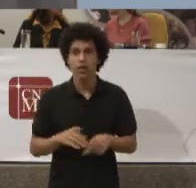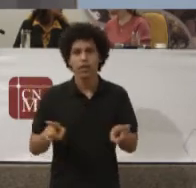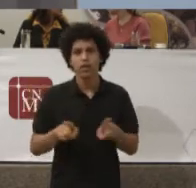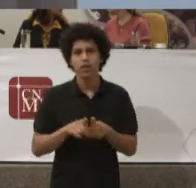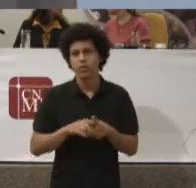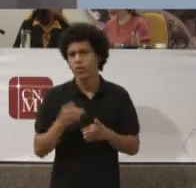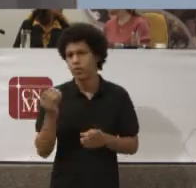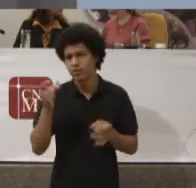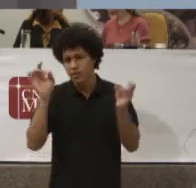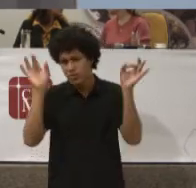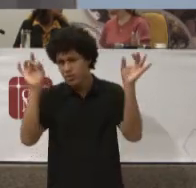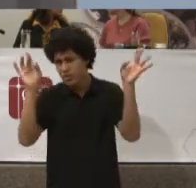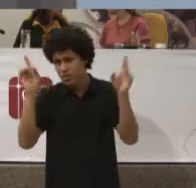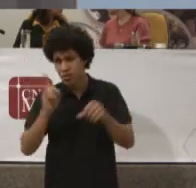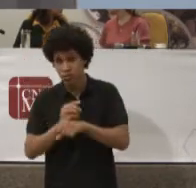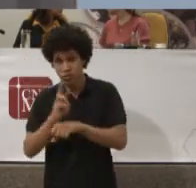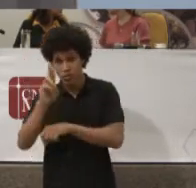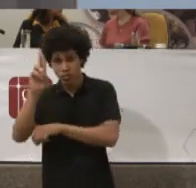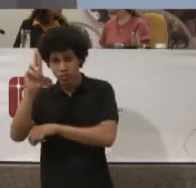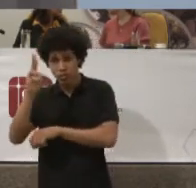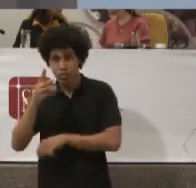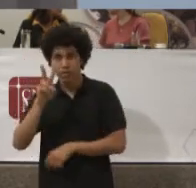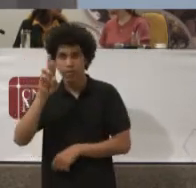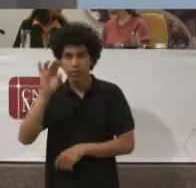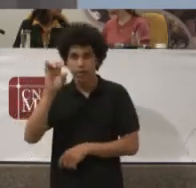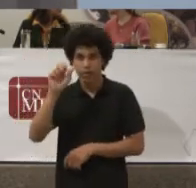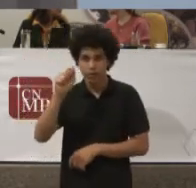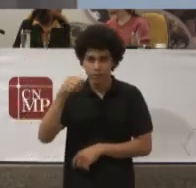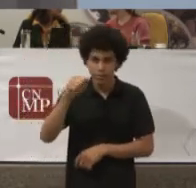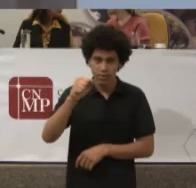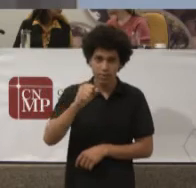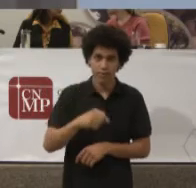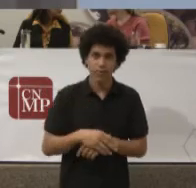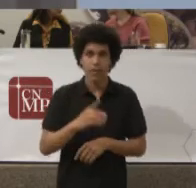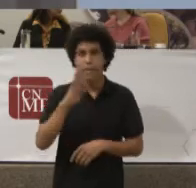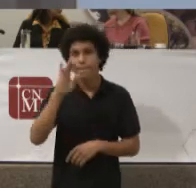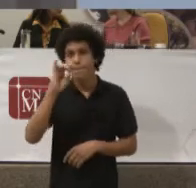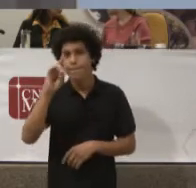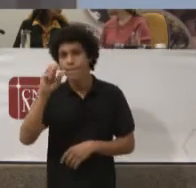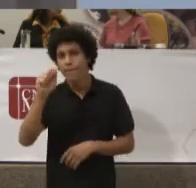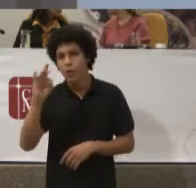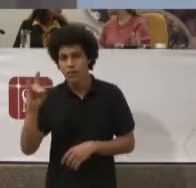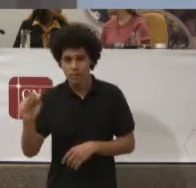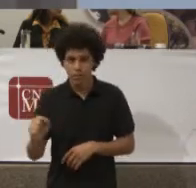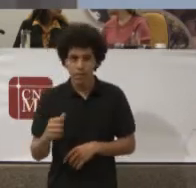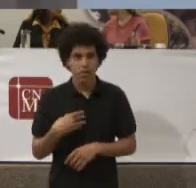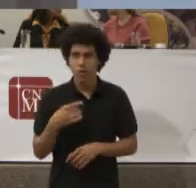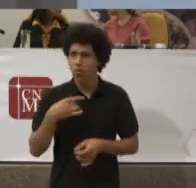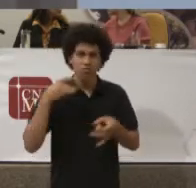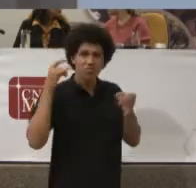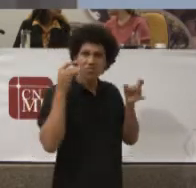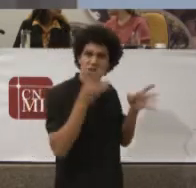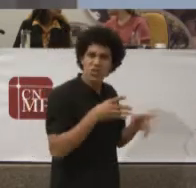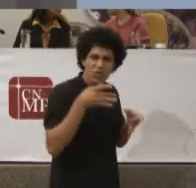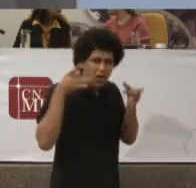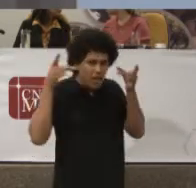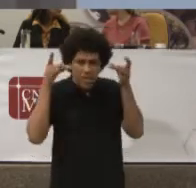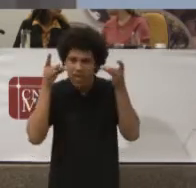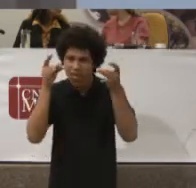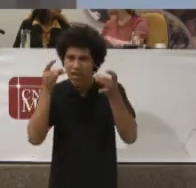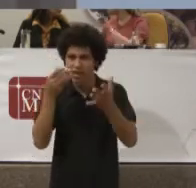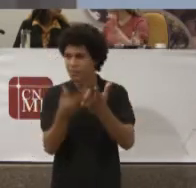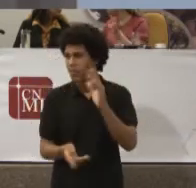doutora Vanessa Goulart Barbosa Membro auxiliar Da Comissão da Saúde Que não deixou Nenhum detalhe Passar ao largo No planejamento